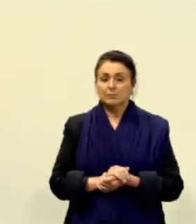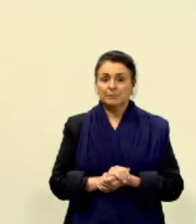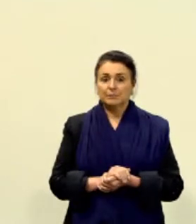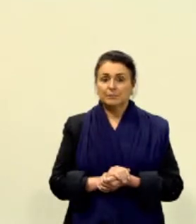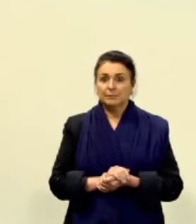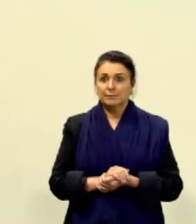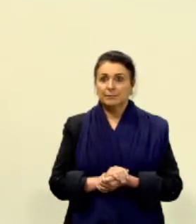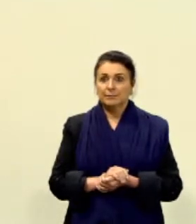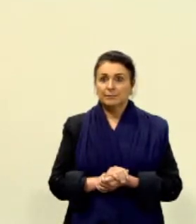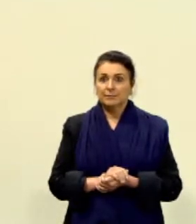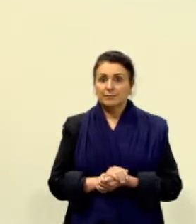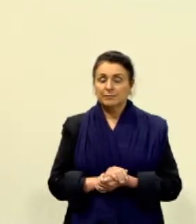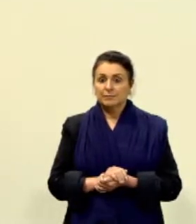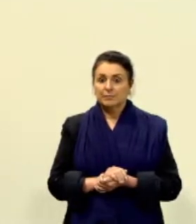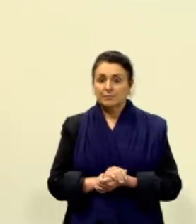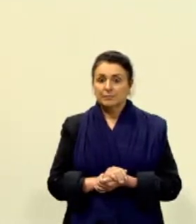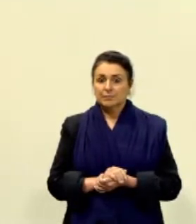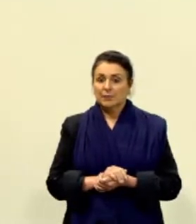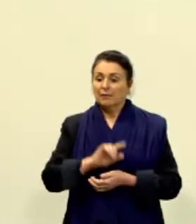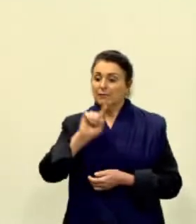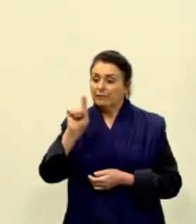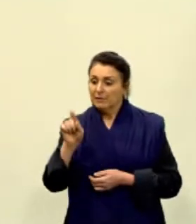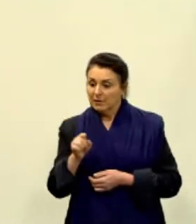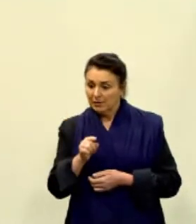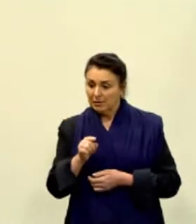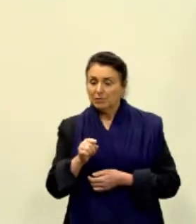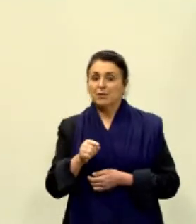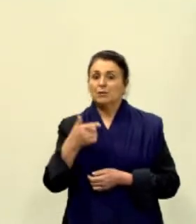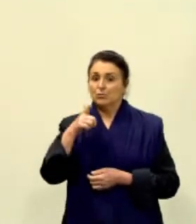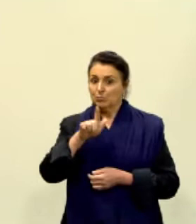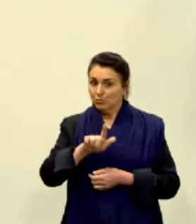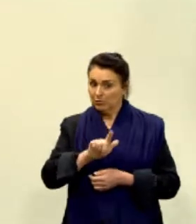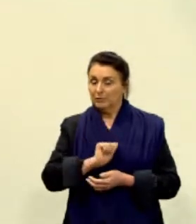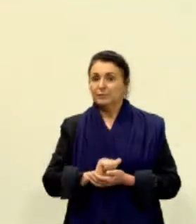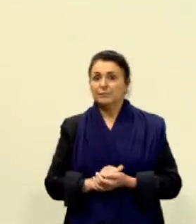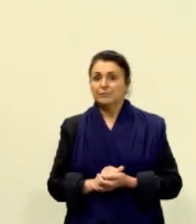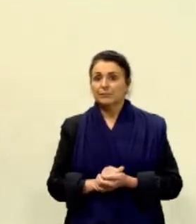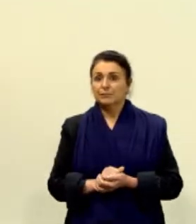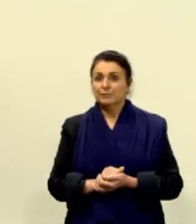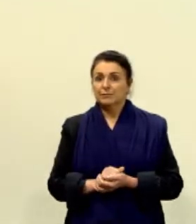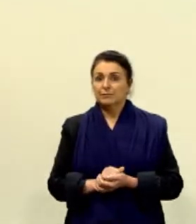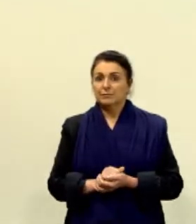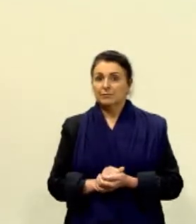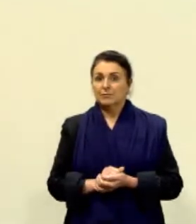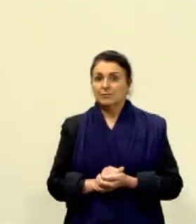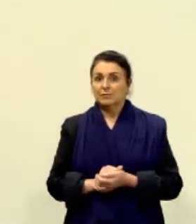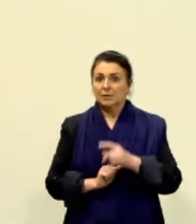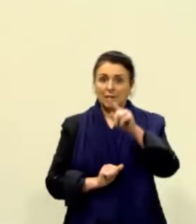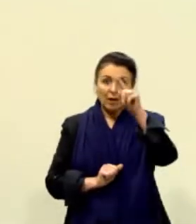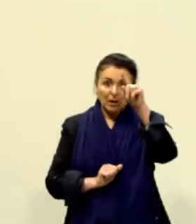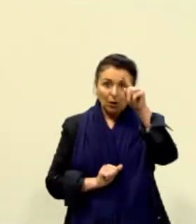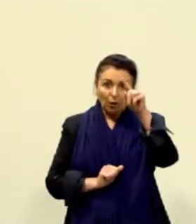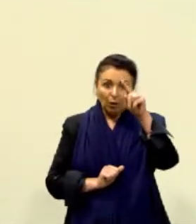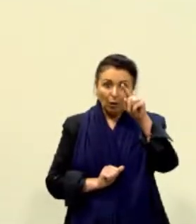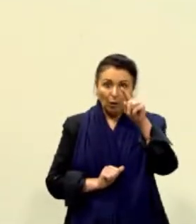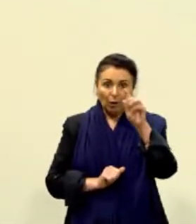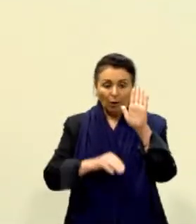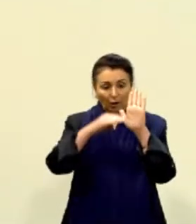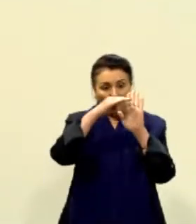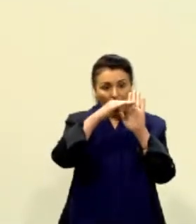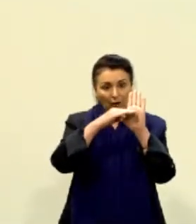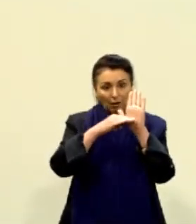provavelmente vírgula. Podem colocar tudo isso aqui que vocês quiserem, ó. Tudo isso aqui.